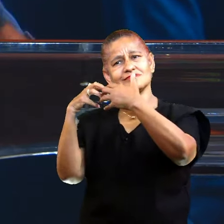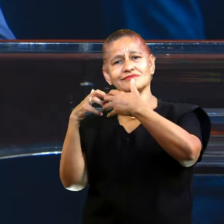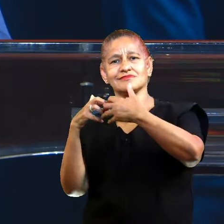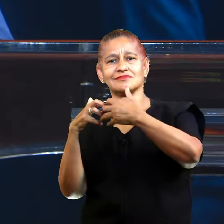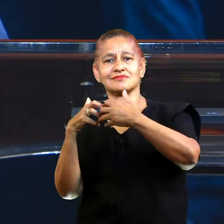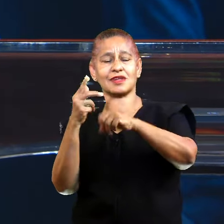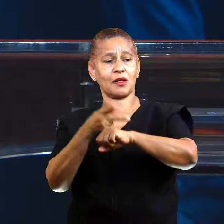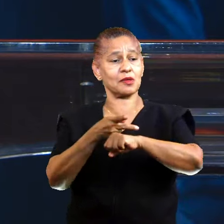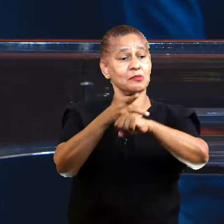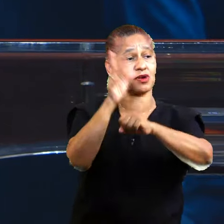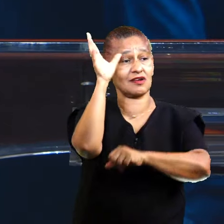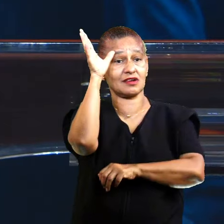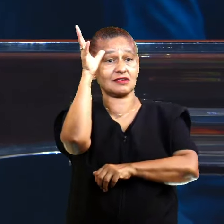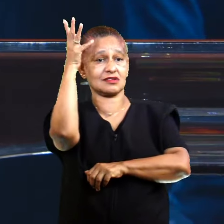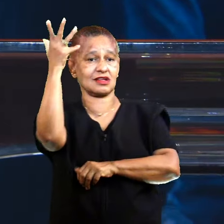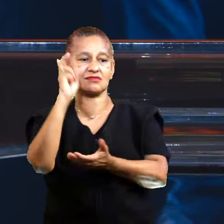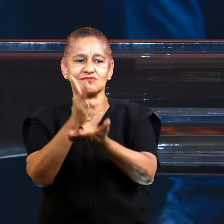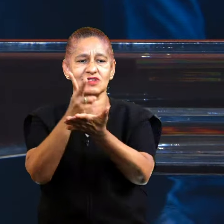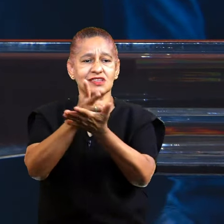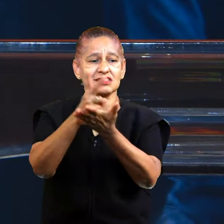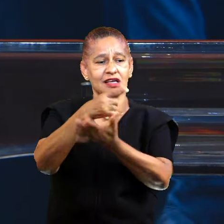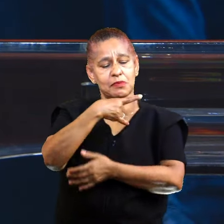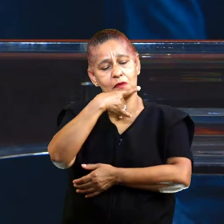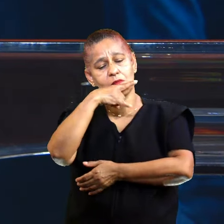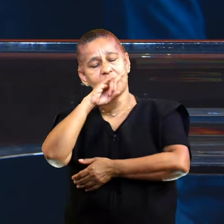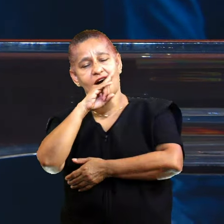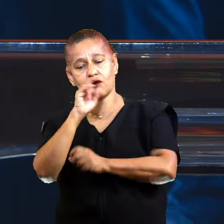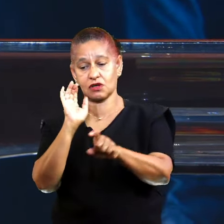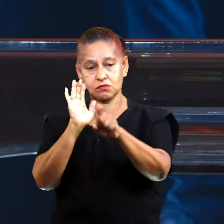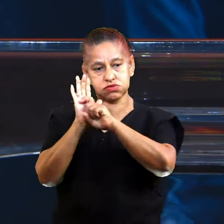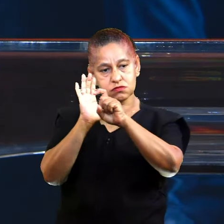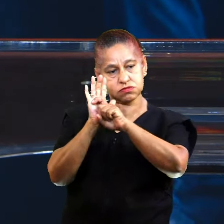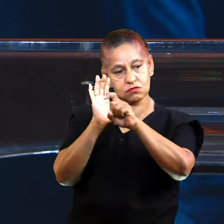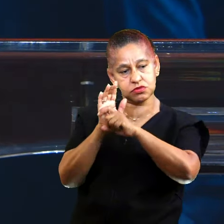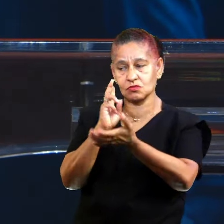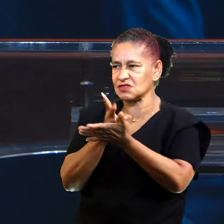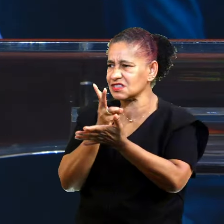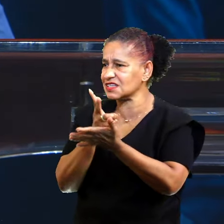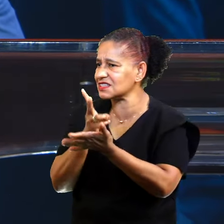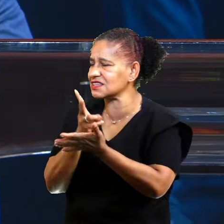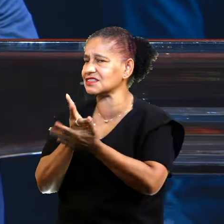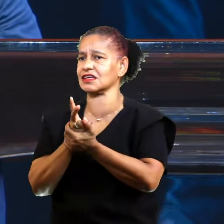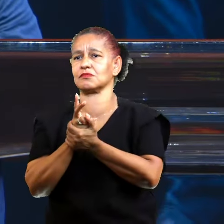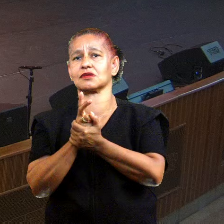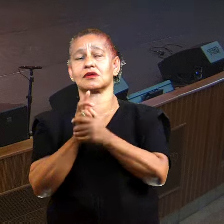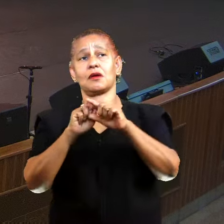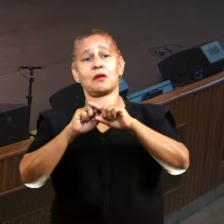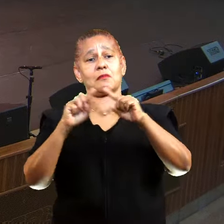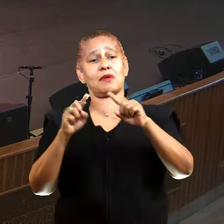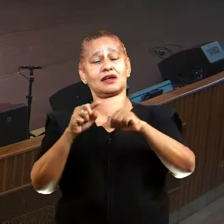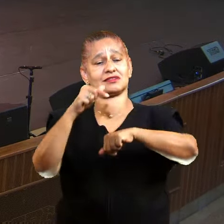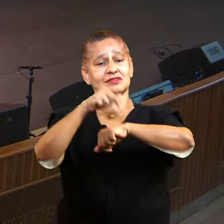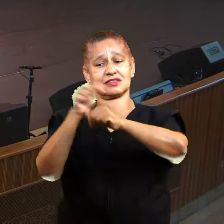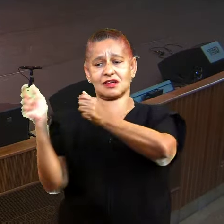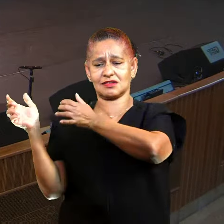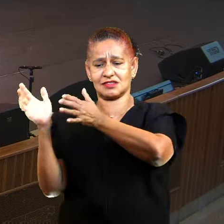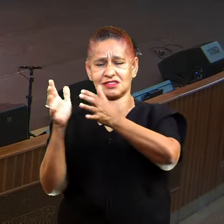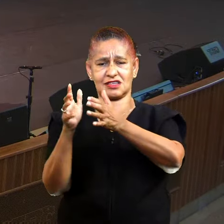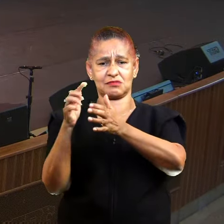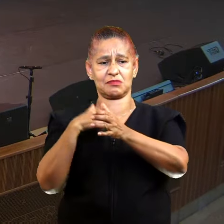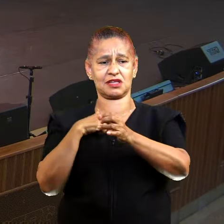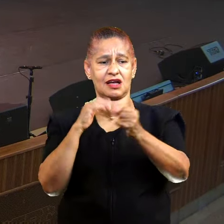buscava a solução no álcool e na cocaína. Eu, nesse período, igreja, eu perdi a minha